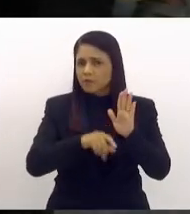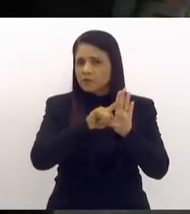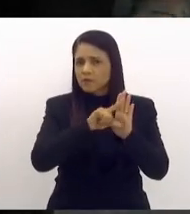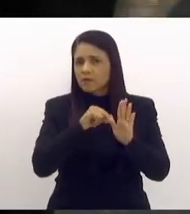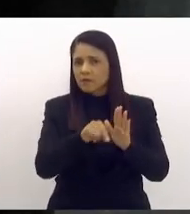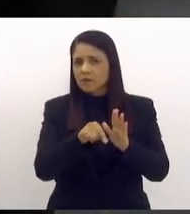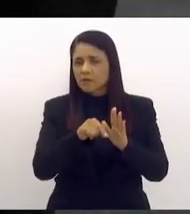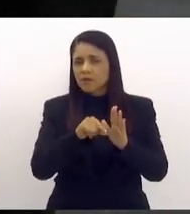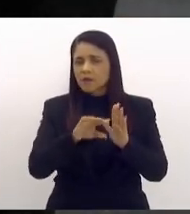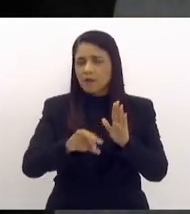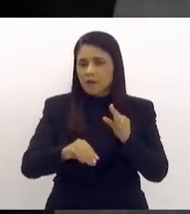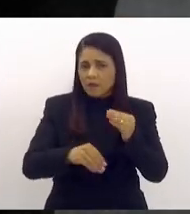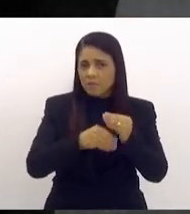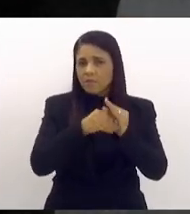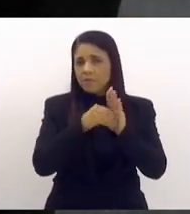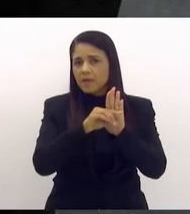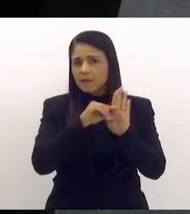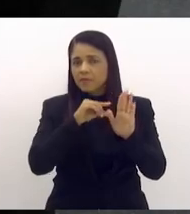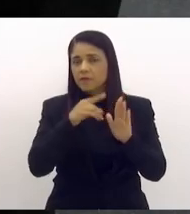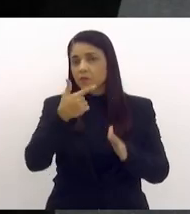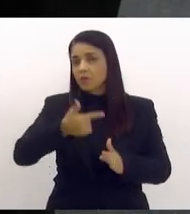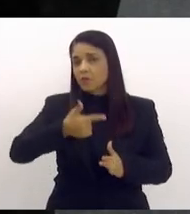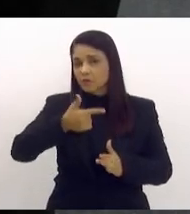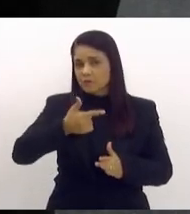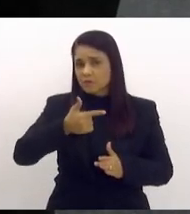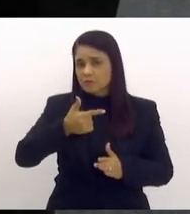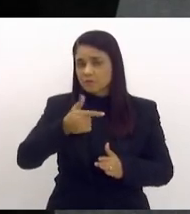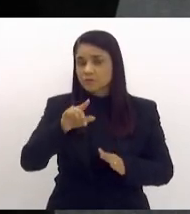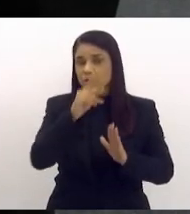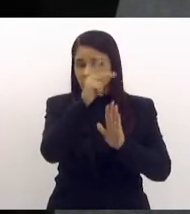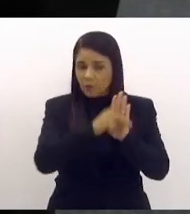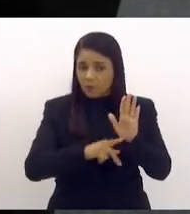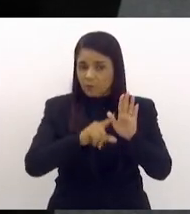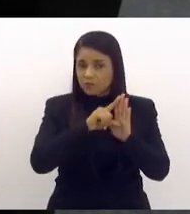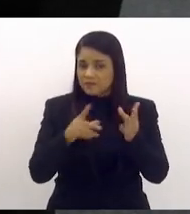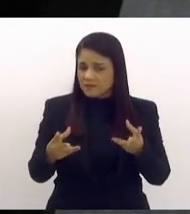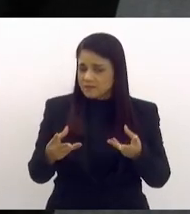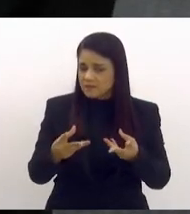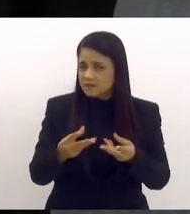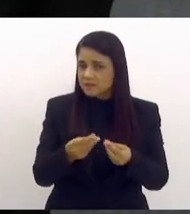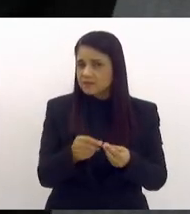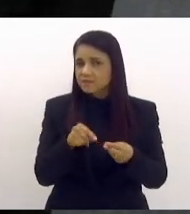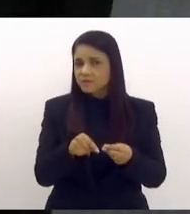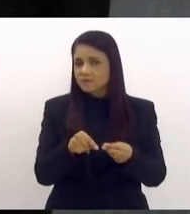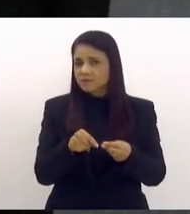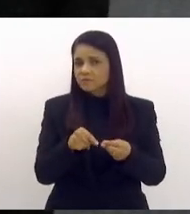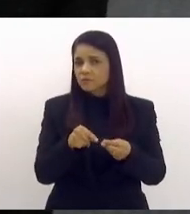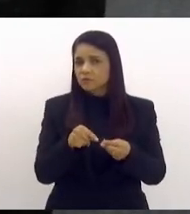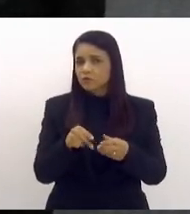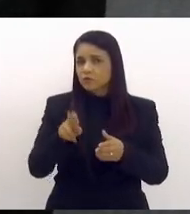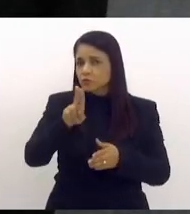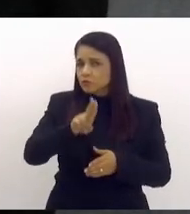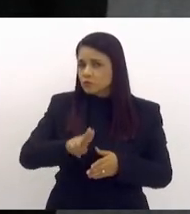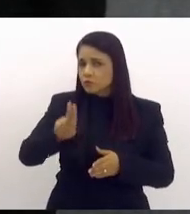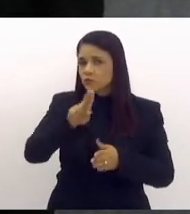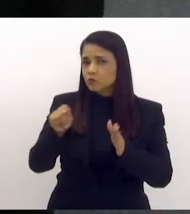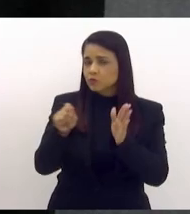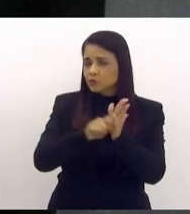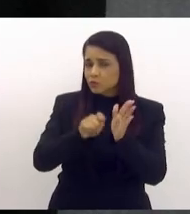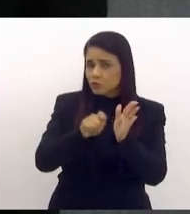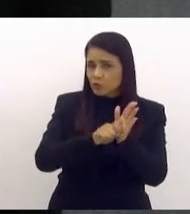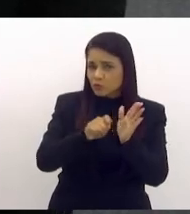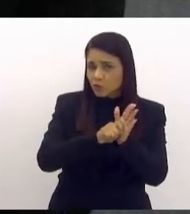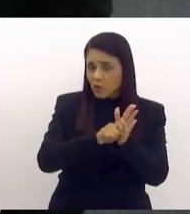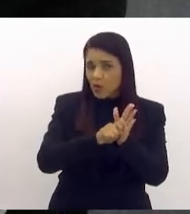Relativo à emenda 2, o projeto trata da sensibilização sobre o consumo de substâncias lícitas